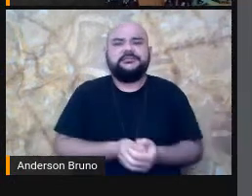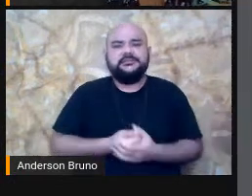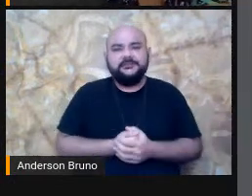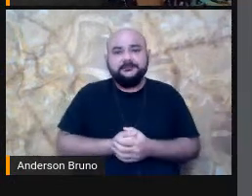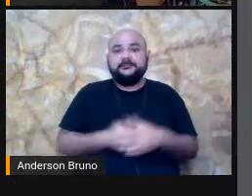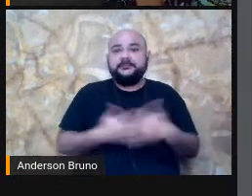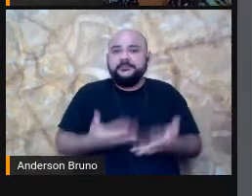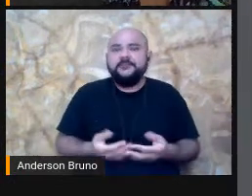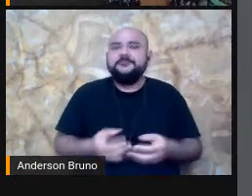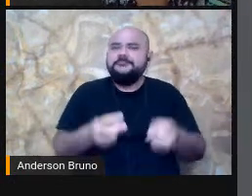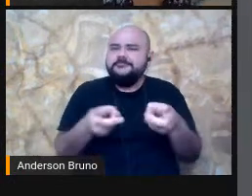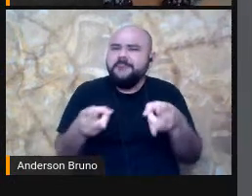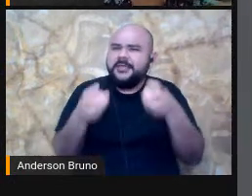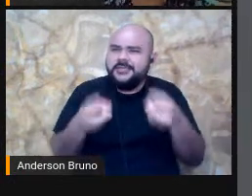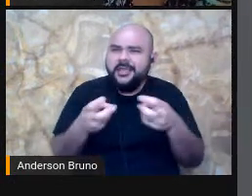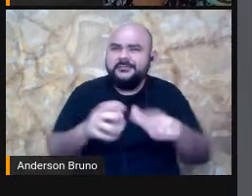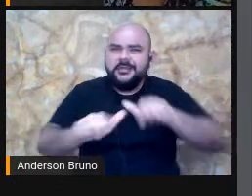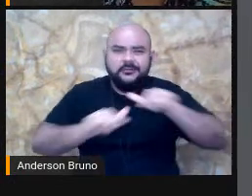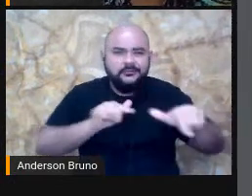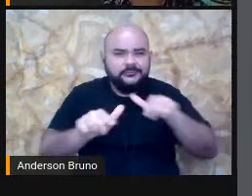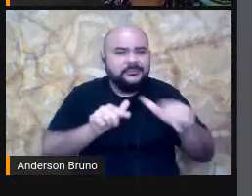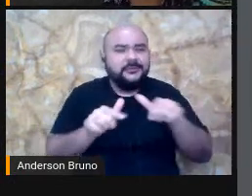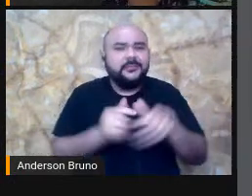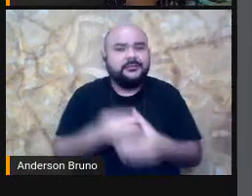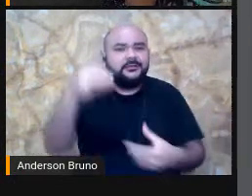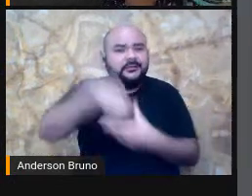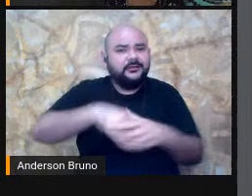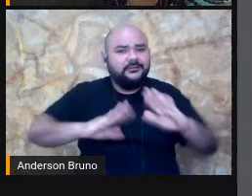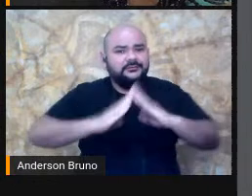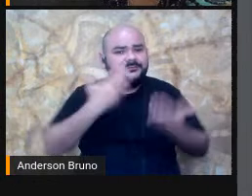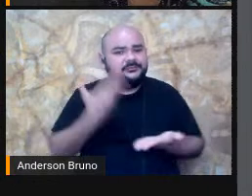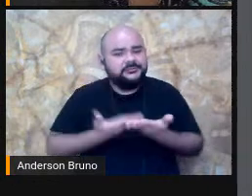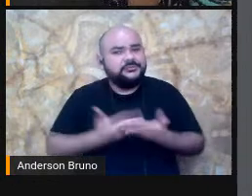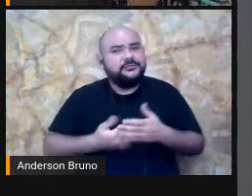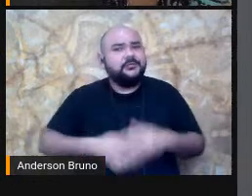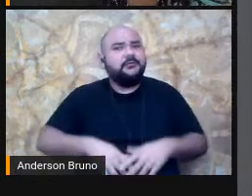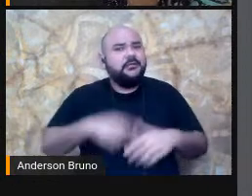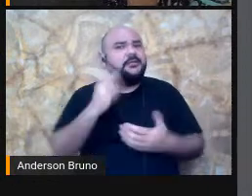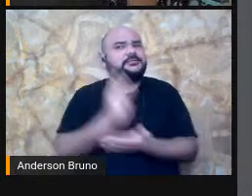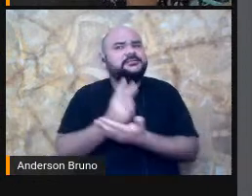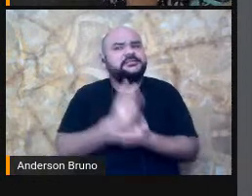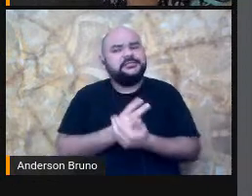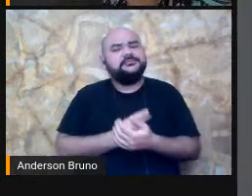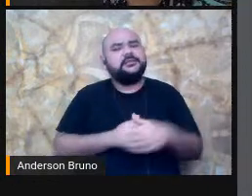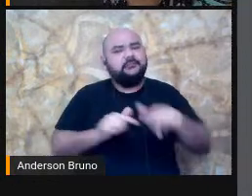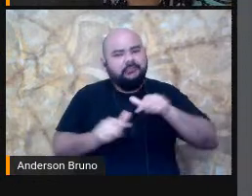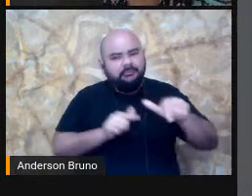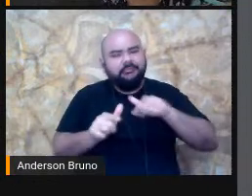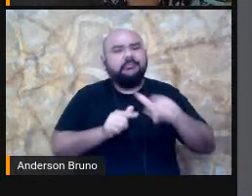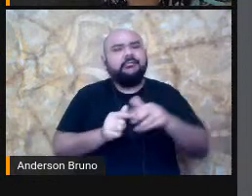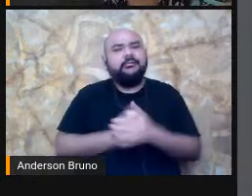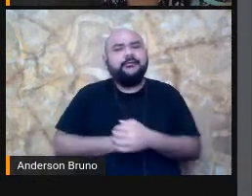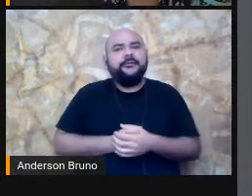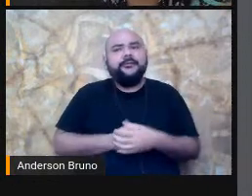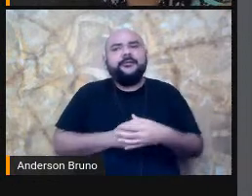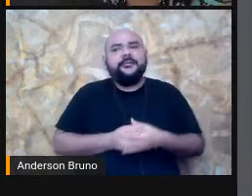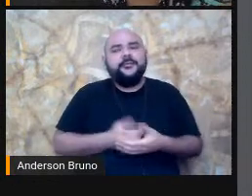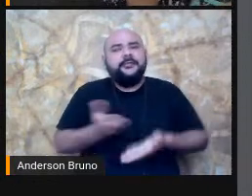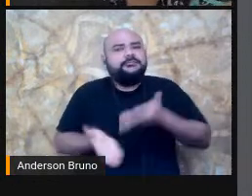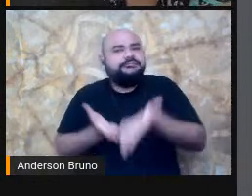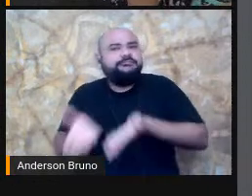Que a gente Na escola Faz O tempo todo E a gente Quando direciona